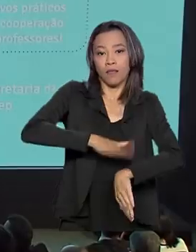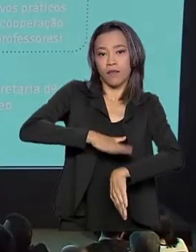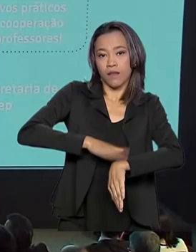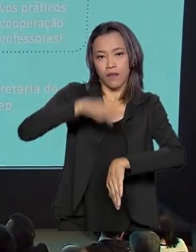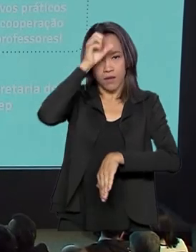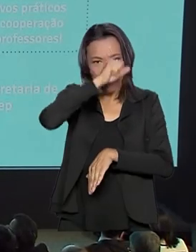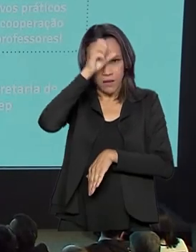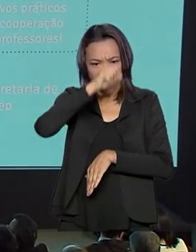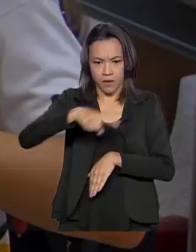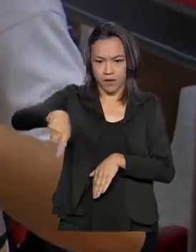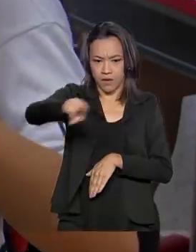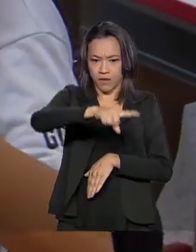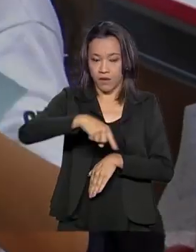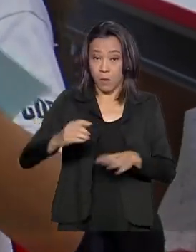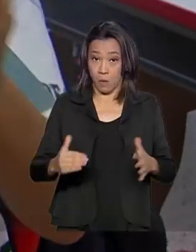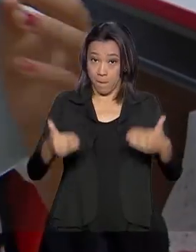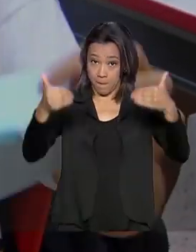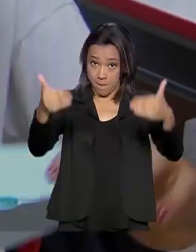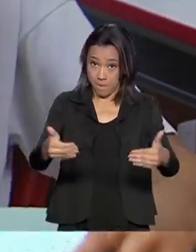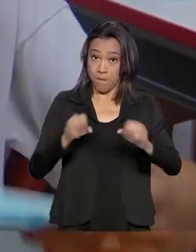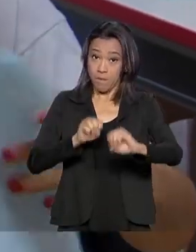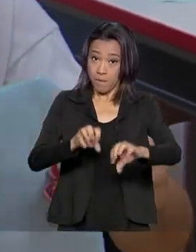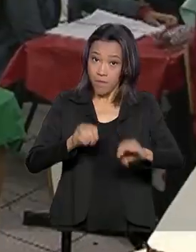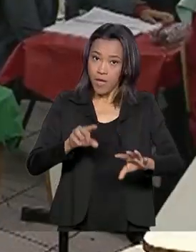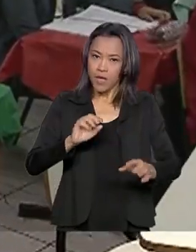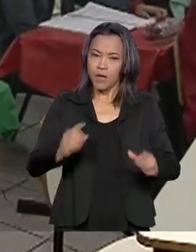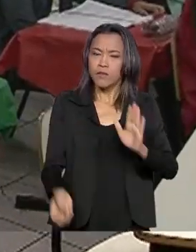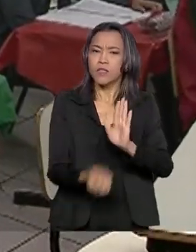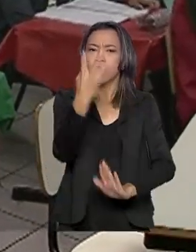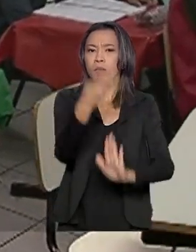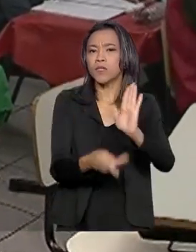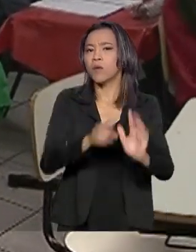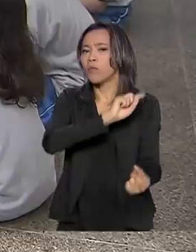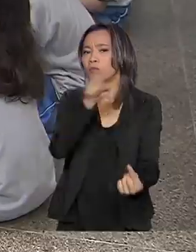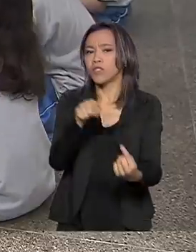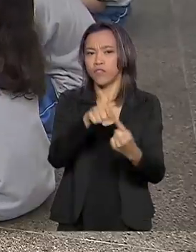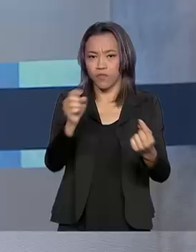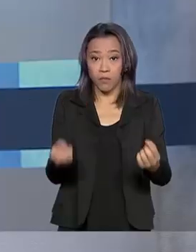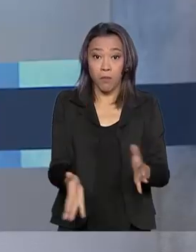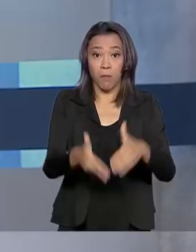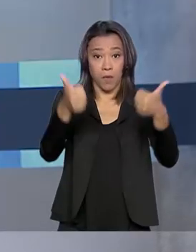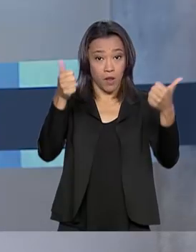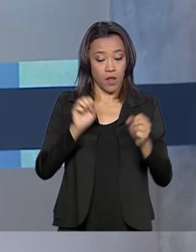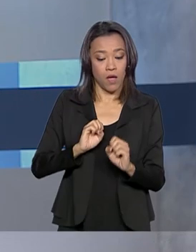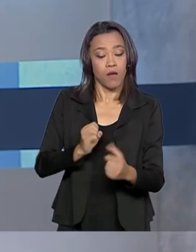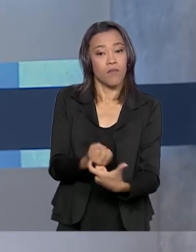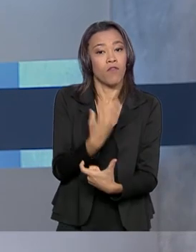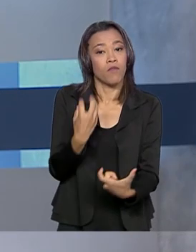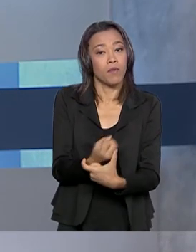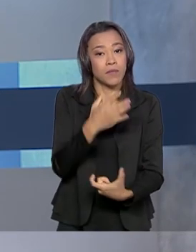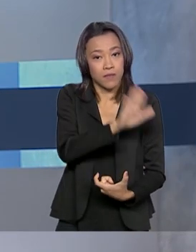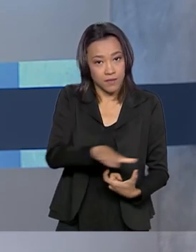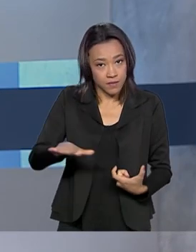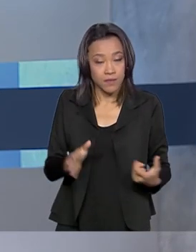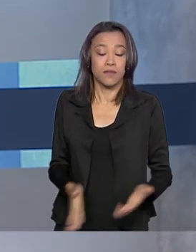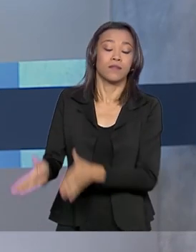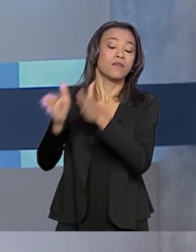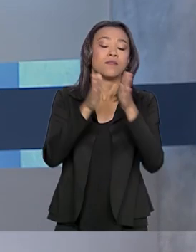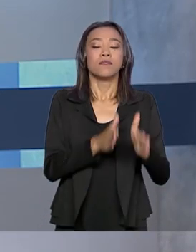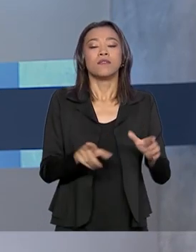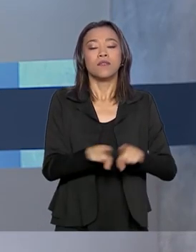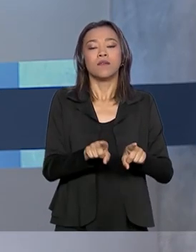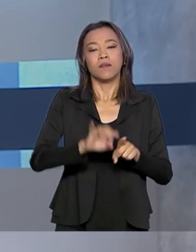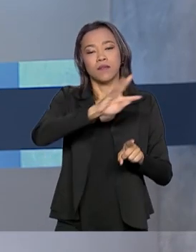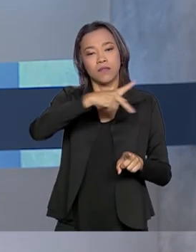Ministério da Educação cria projeto para melhorar a alfabetização das crianças. E veja também, o presidente Jair Bolsonaro